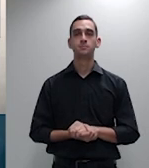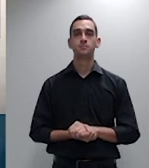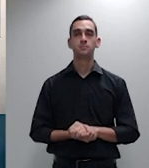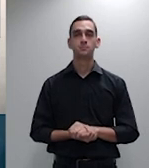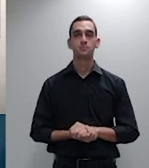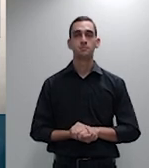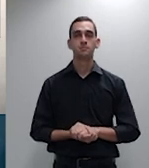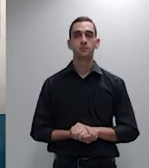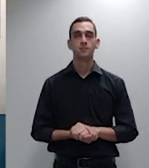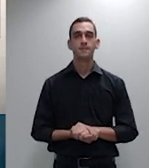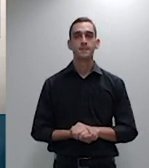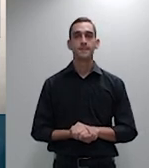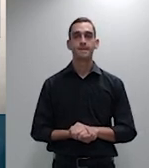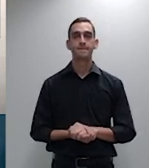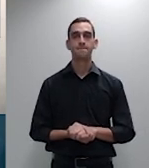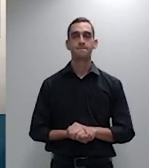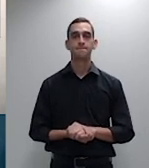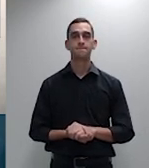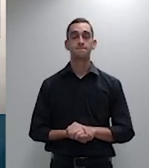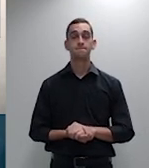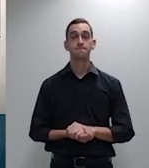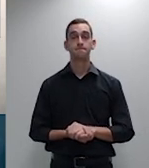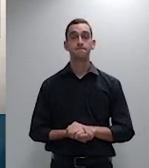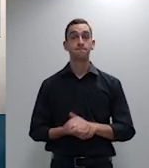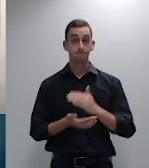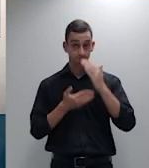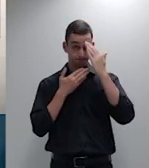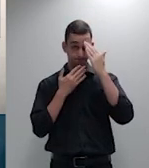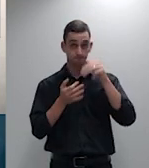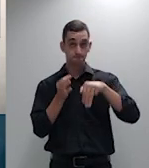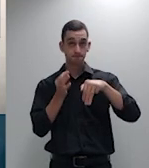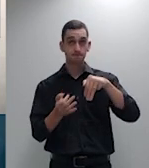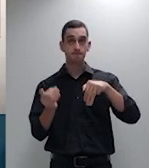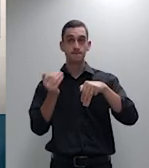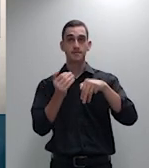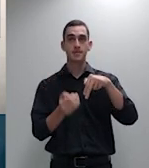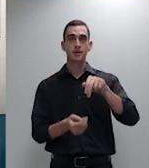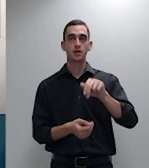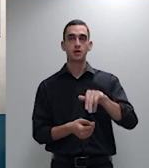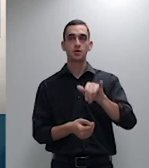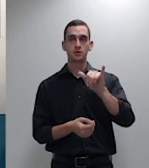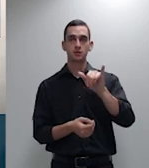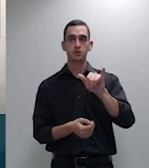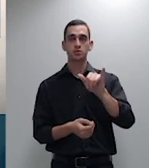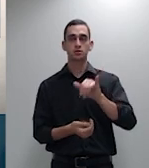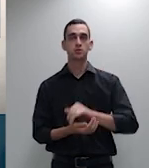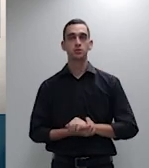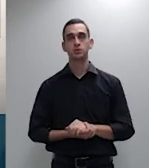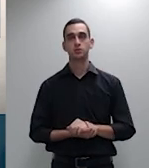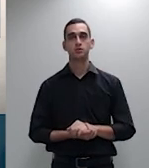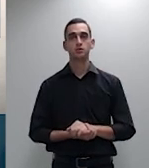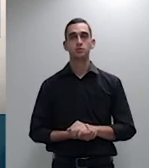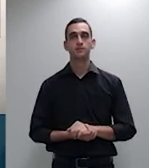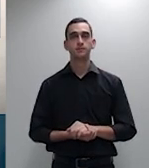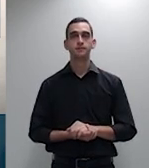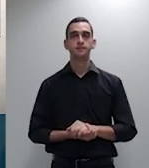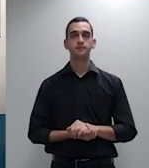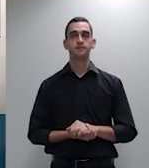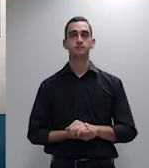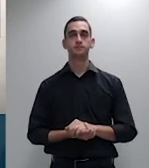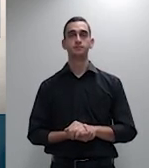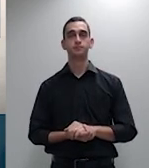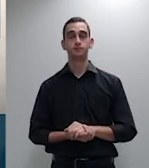Muito obrigado, ministra Nancy. Renovamos os parabéns à vossa excelência e a alegria e o orgulho de